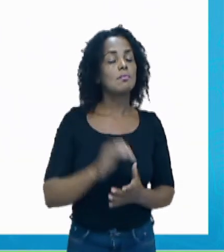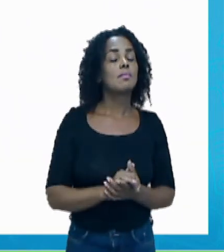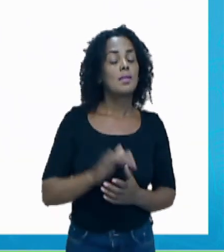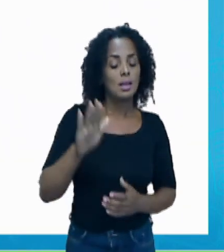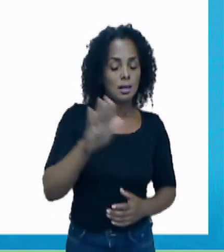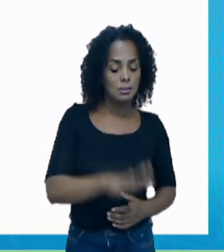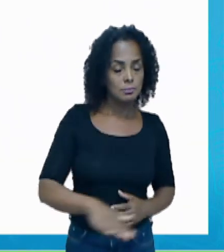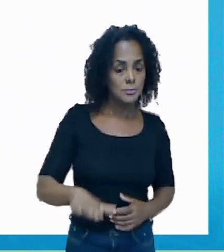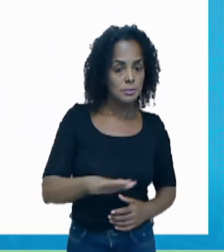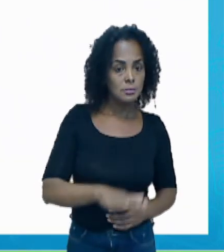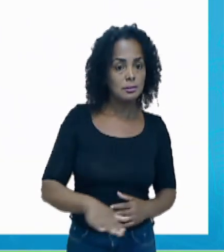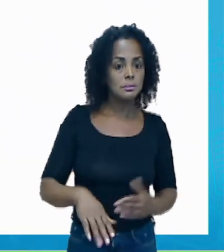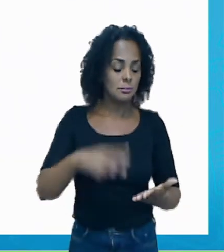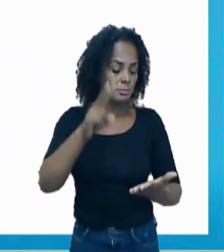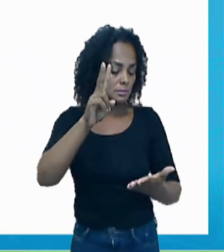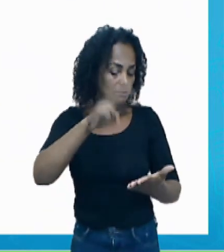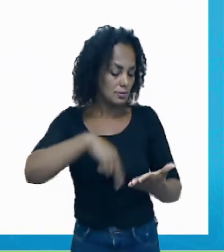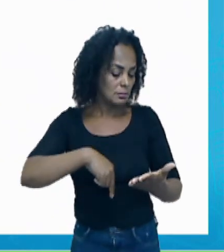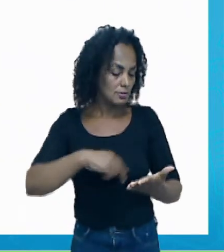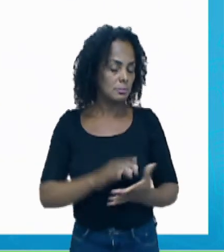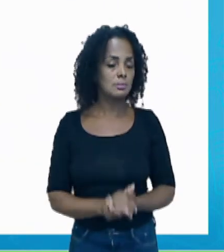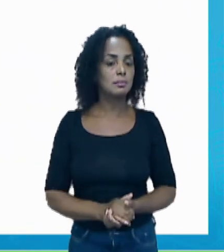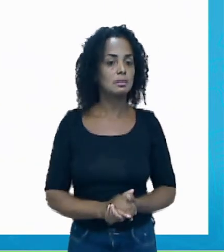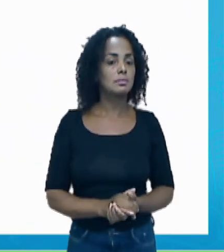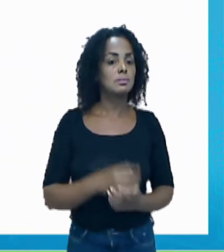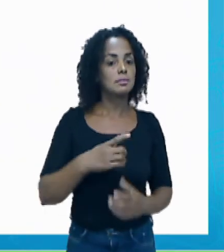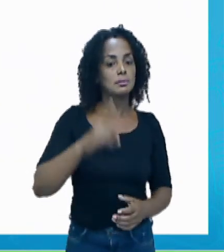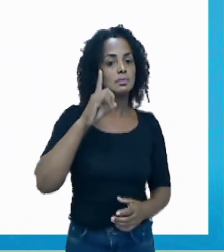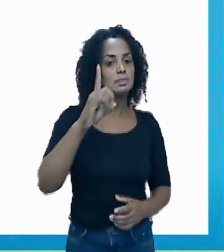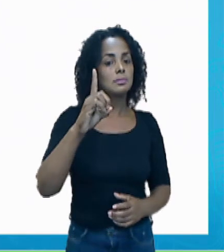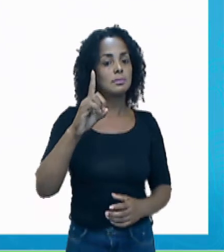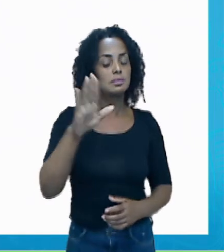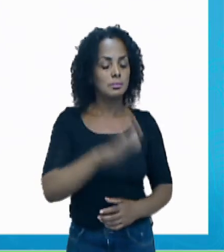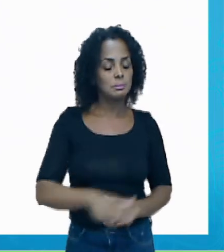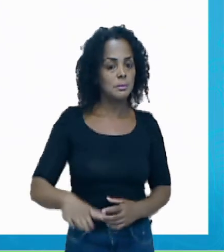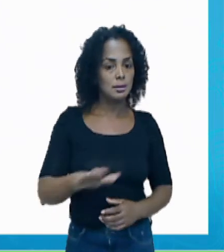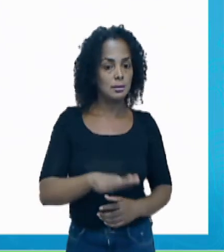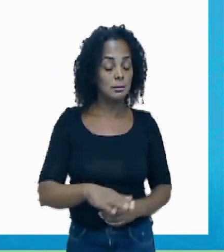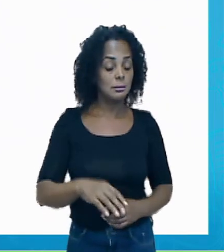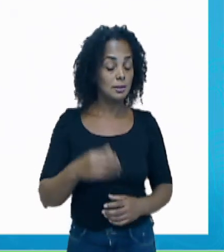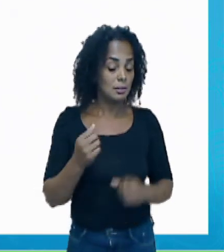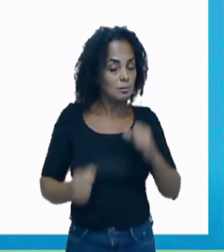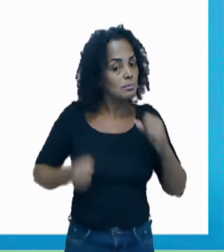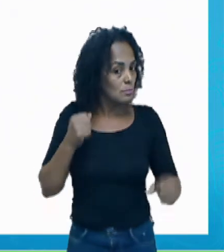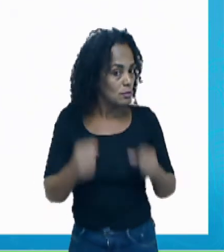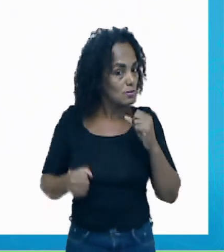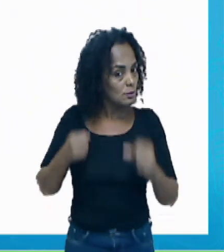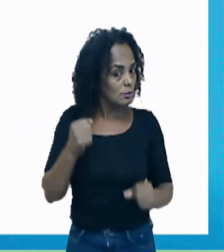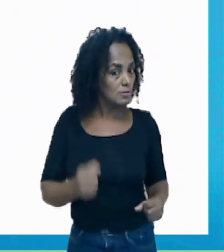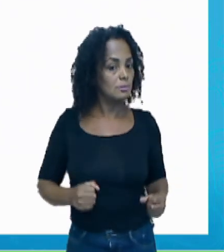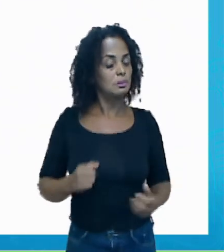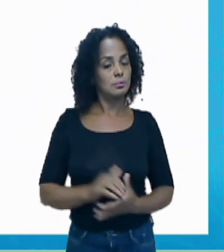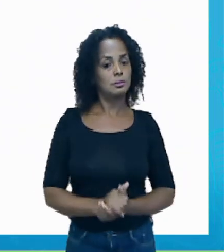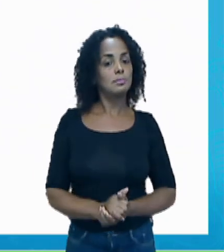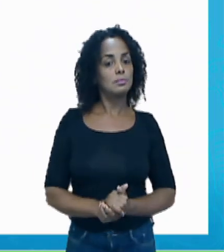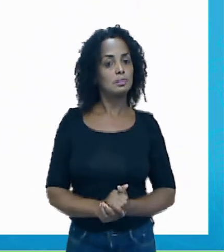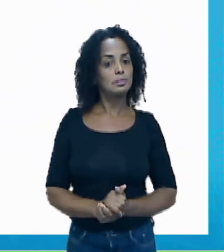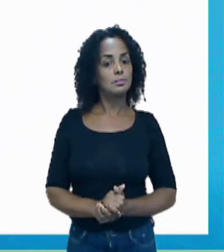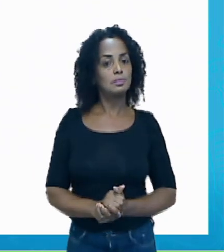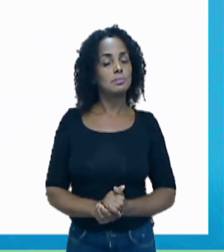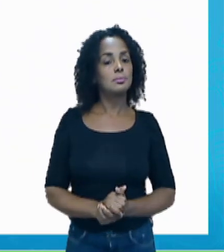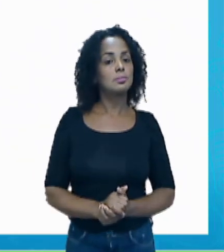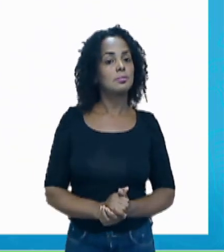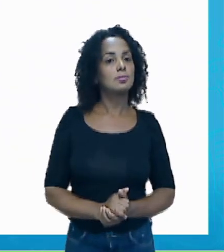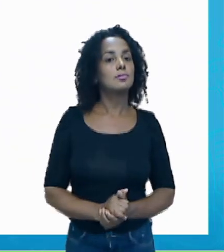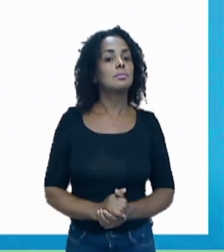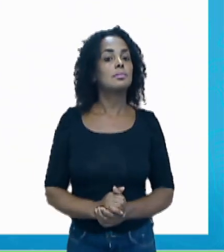está correndo. Letra D. O menino está correndo. Letra